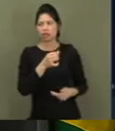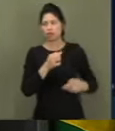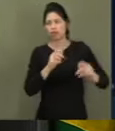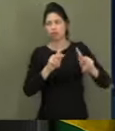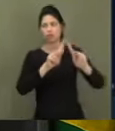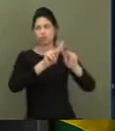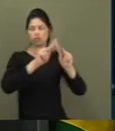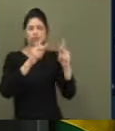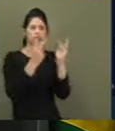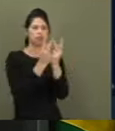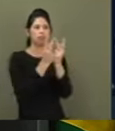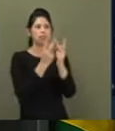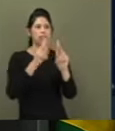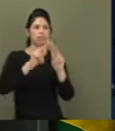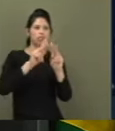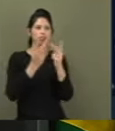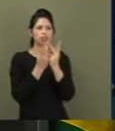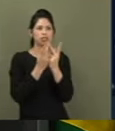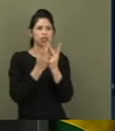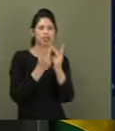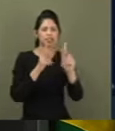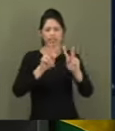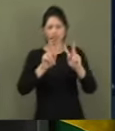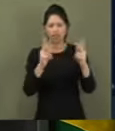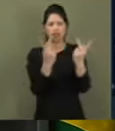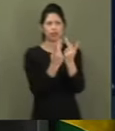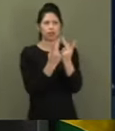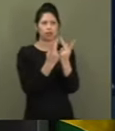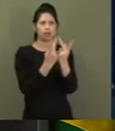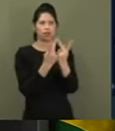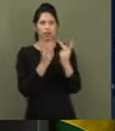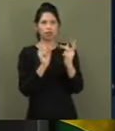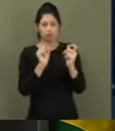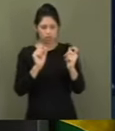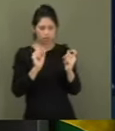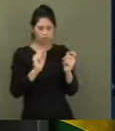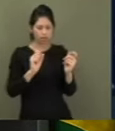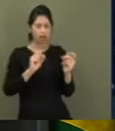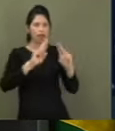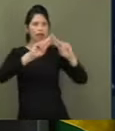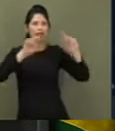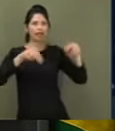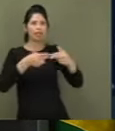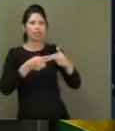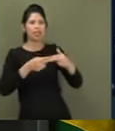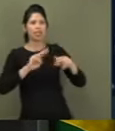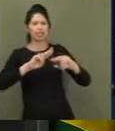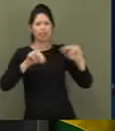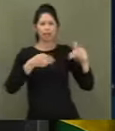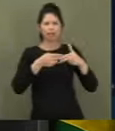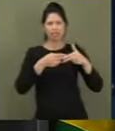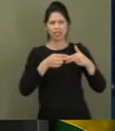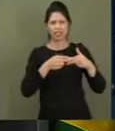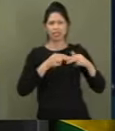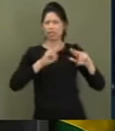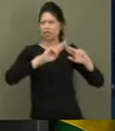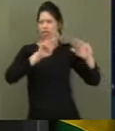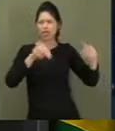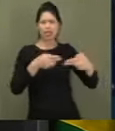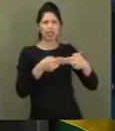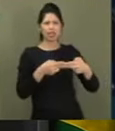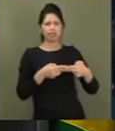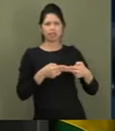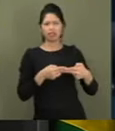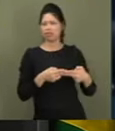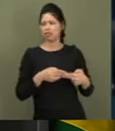poder legislativo das Câmaras, a mais importante prerrogativa é a fiscalização do